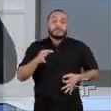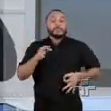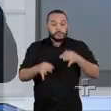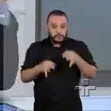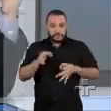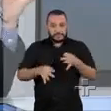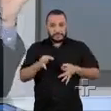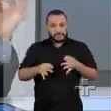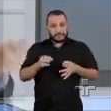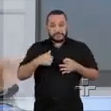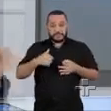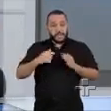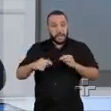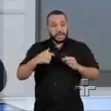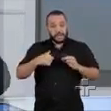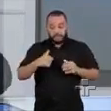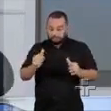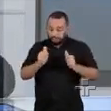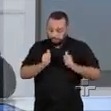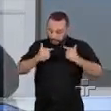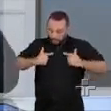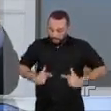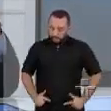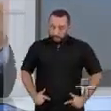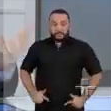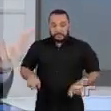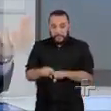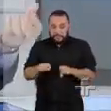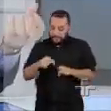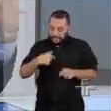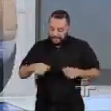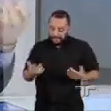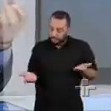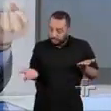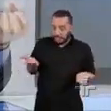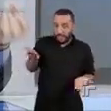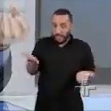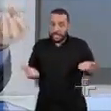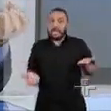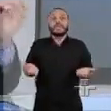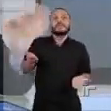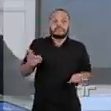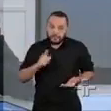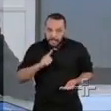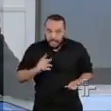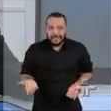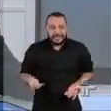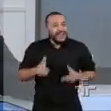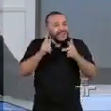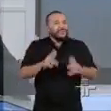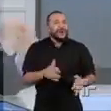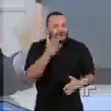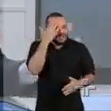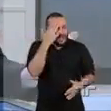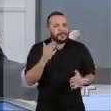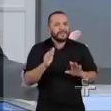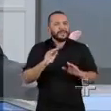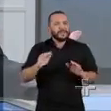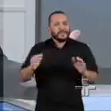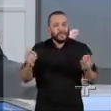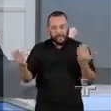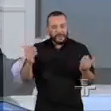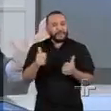judiciário, é cego e tem uma balança. Ele é equilibrado, é neutro. Então a lógica é essa. É igual um jogo de futebol, é igual qualquer